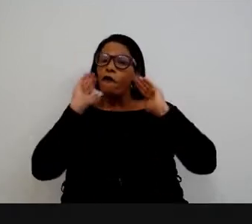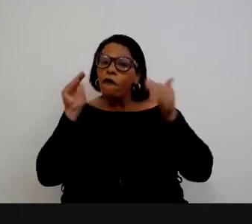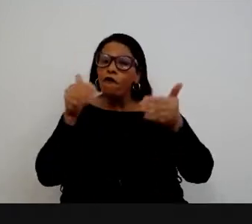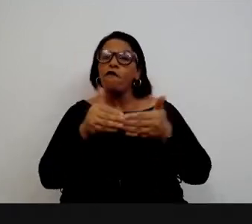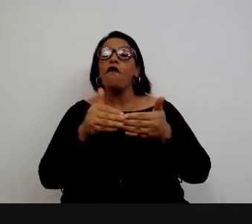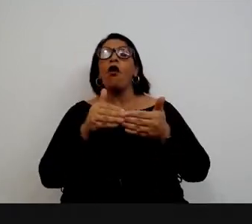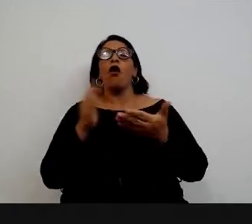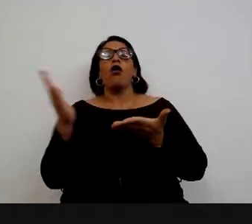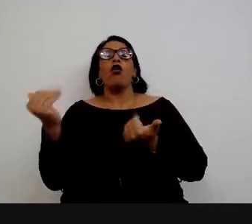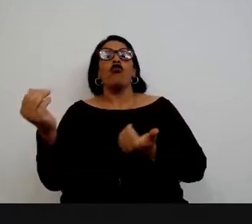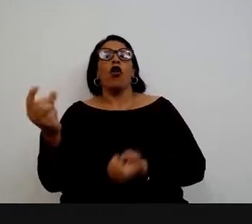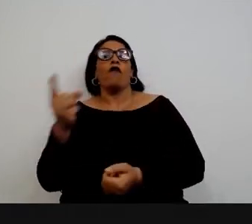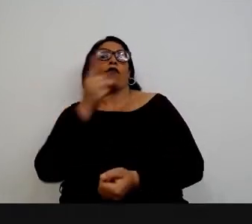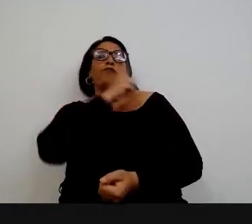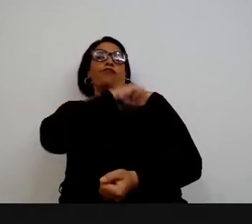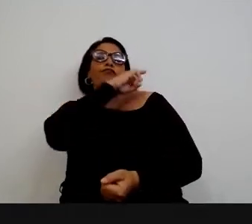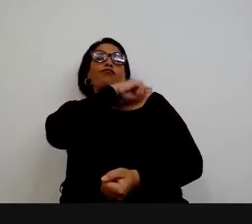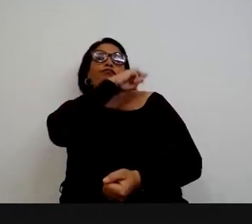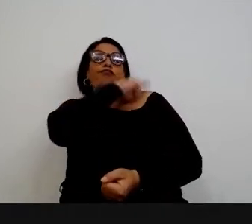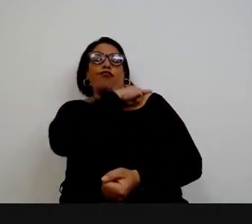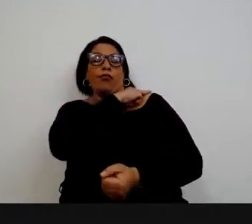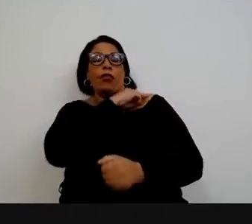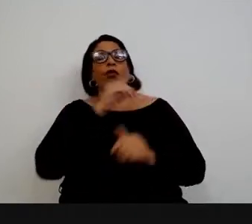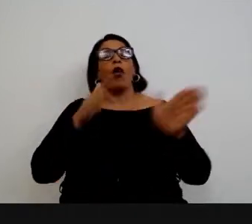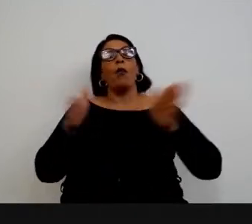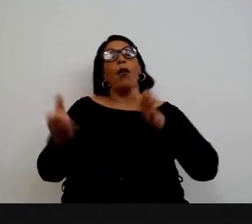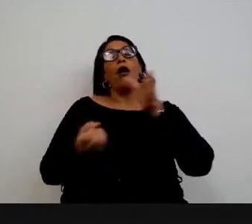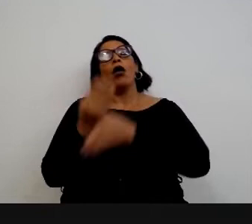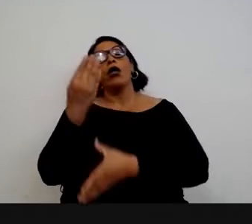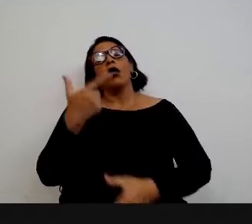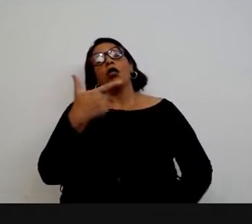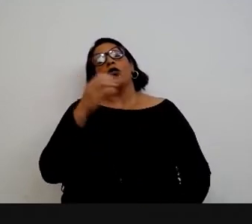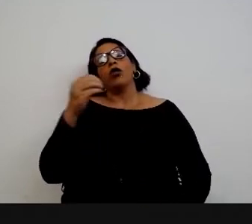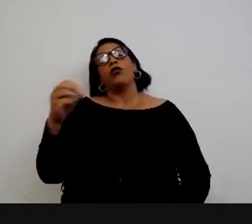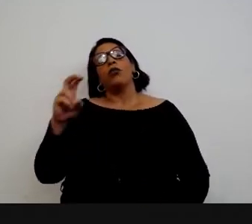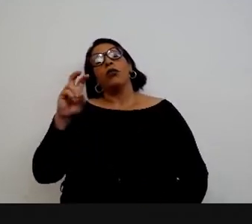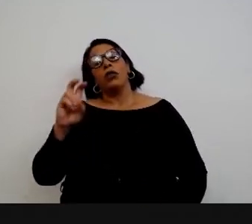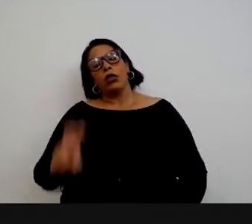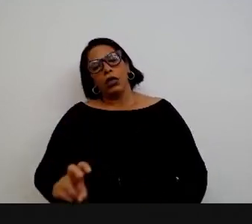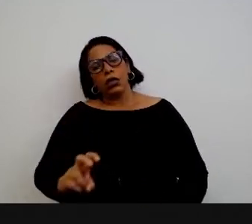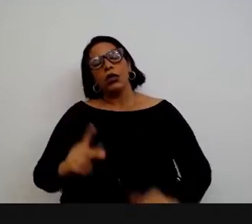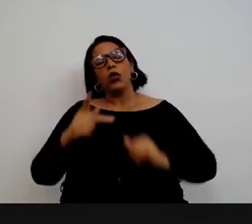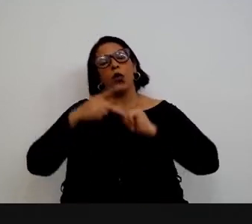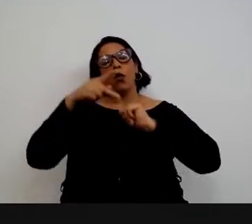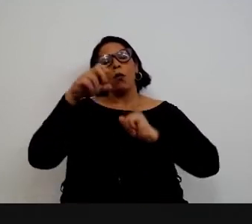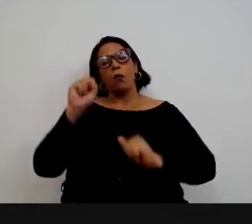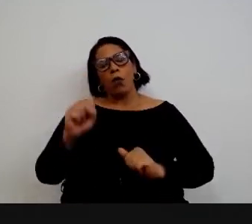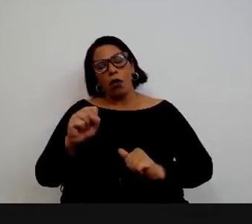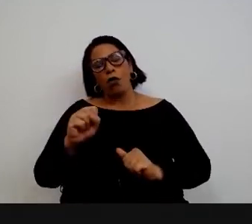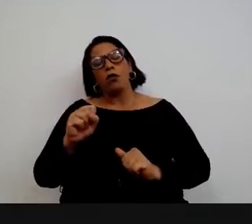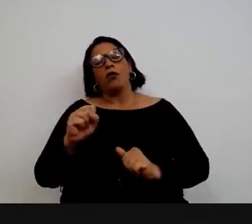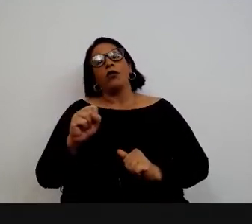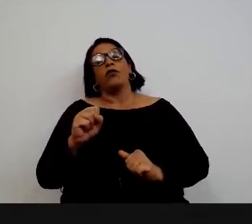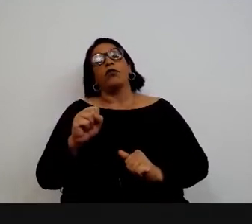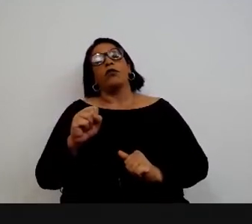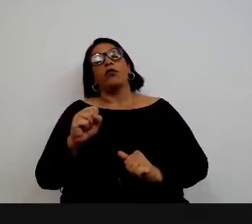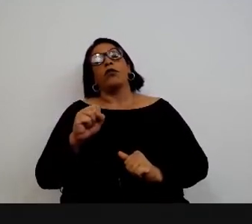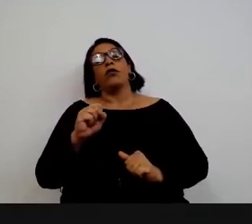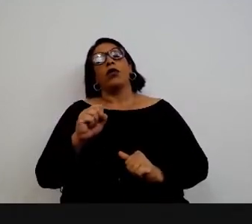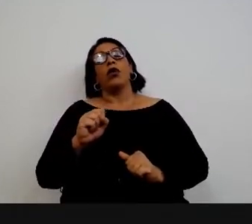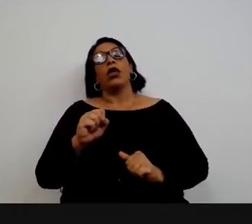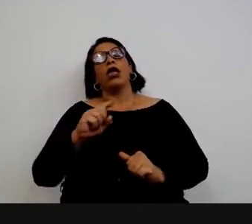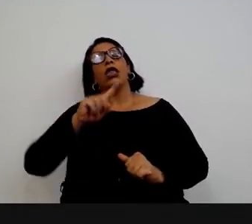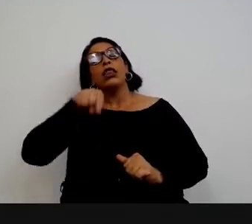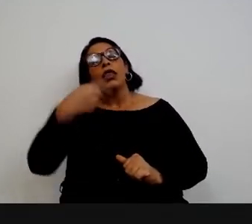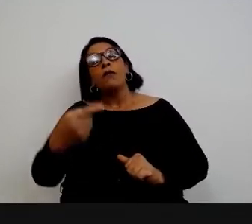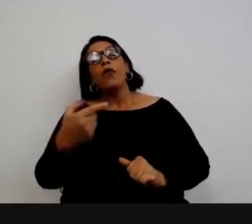estudantes do ensino médio. Em 2005, o início do programa de pós-graduação. Em